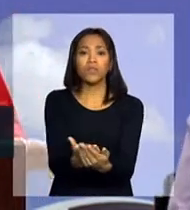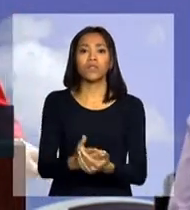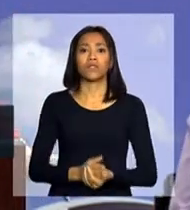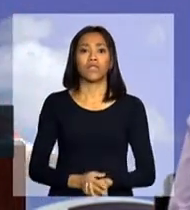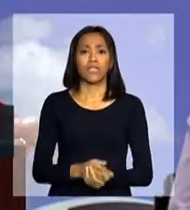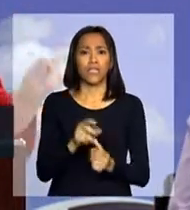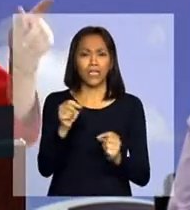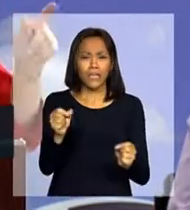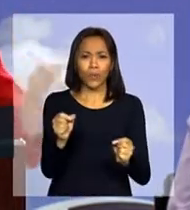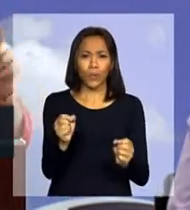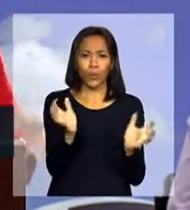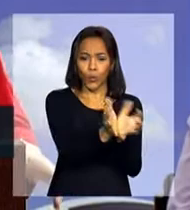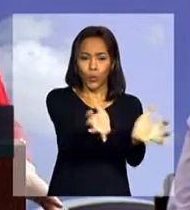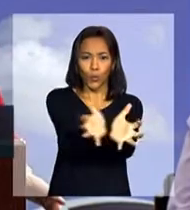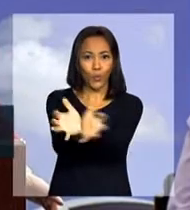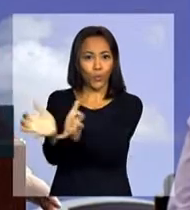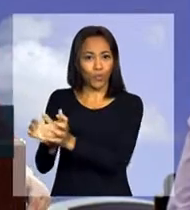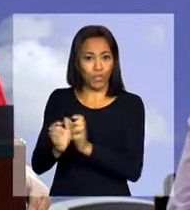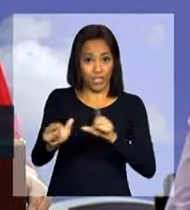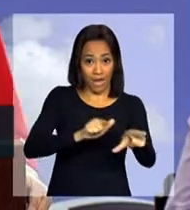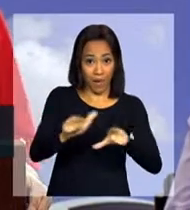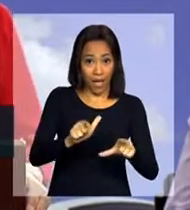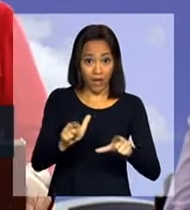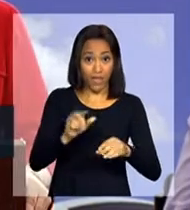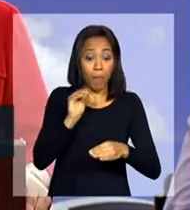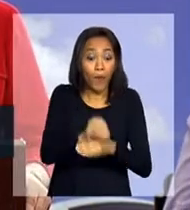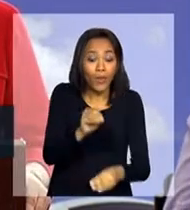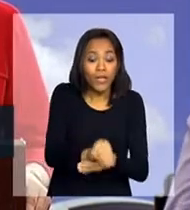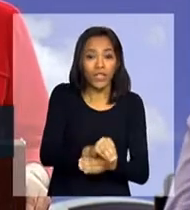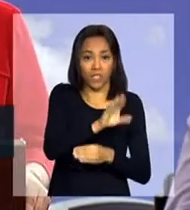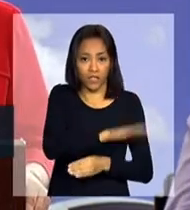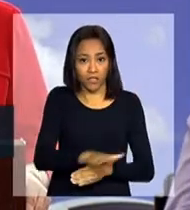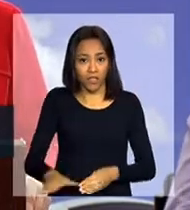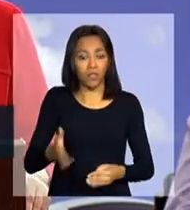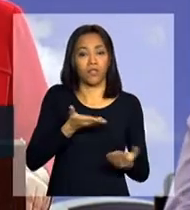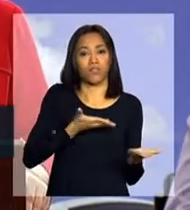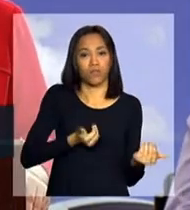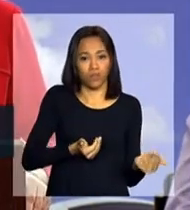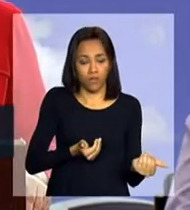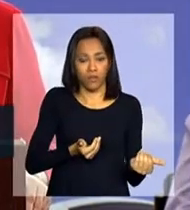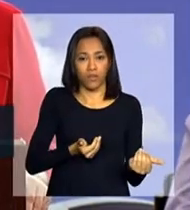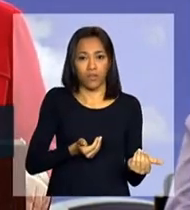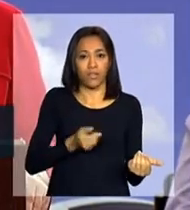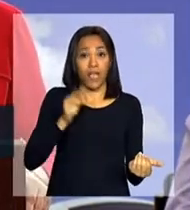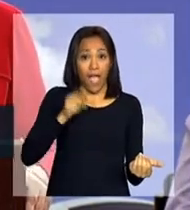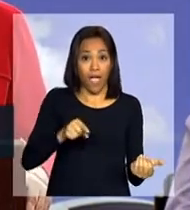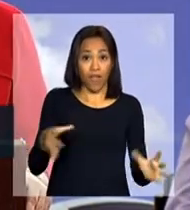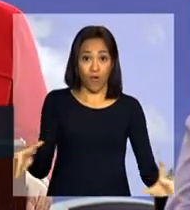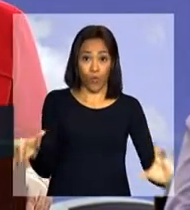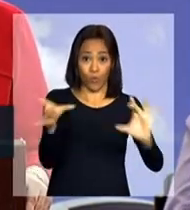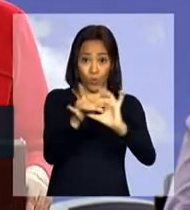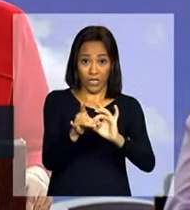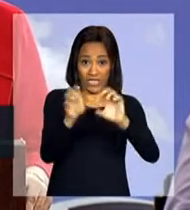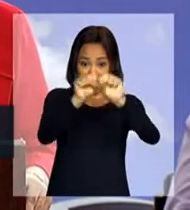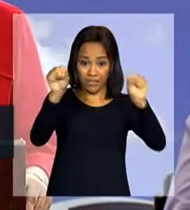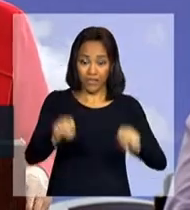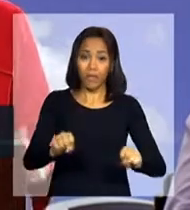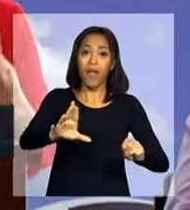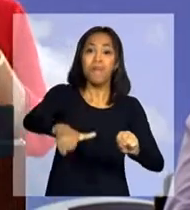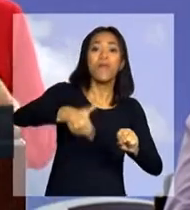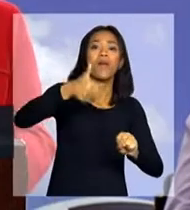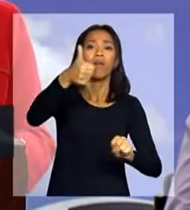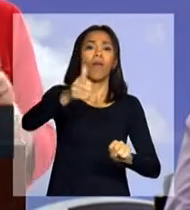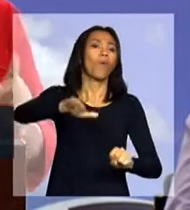de proteção às crianças e aos jovens, ela é uma rede melhor quando